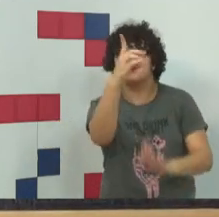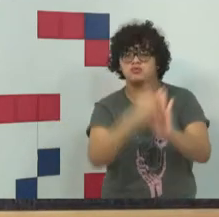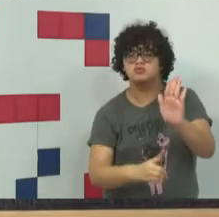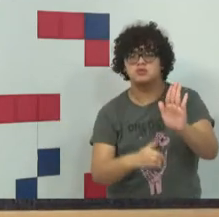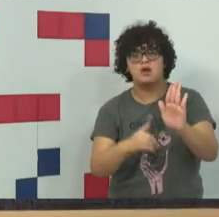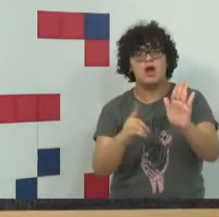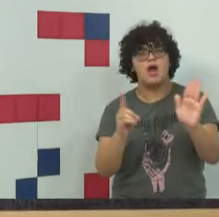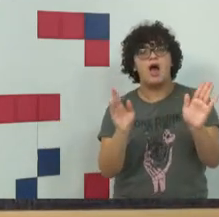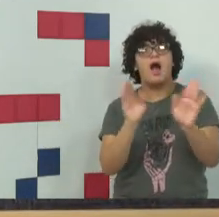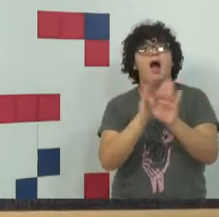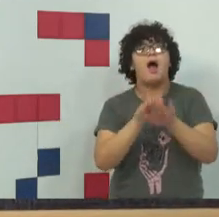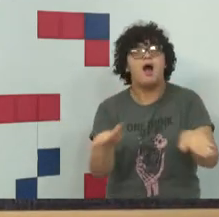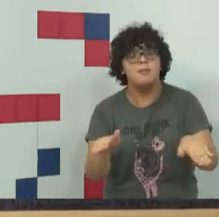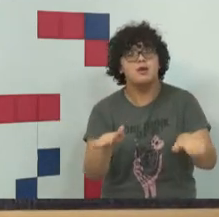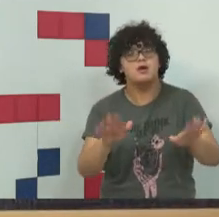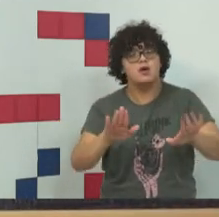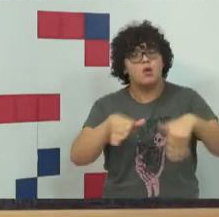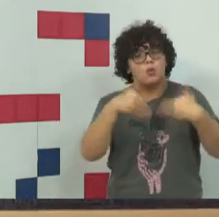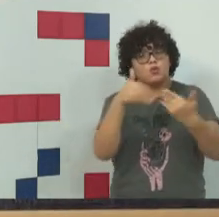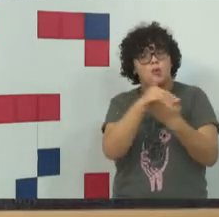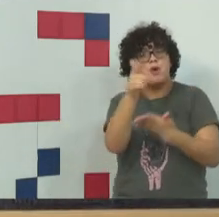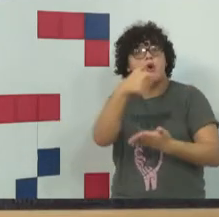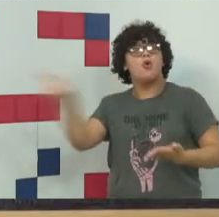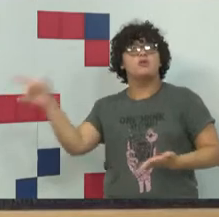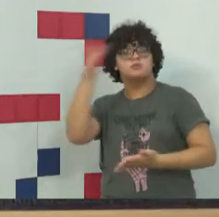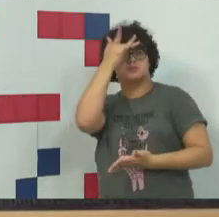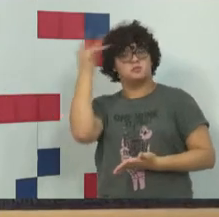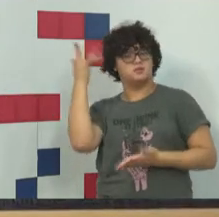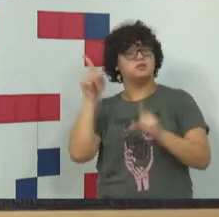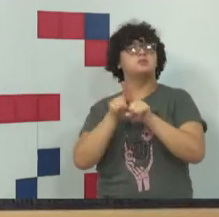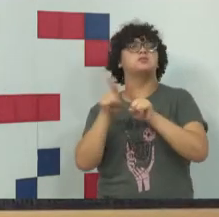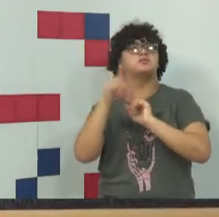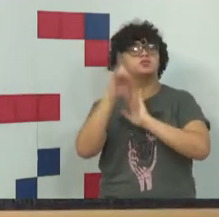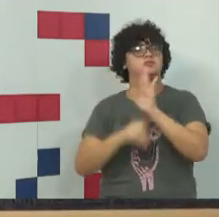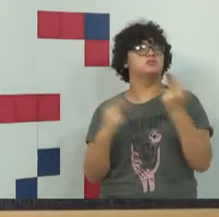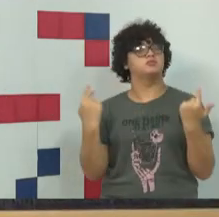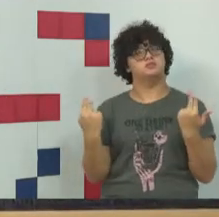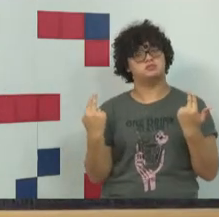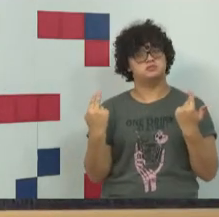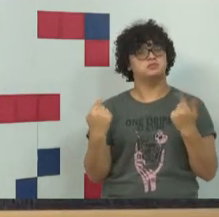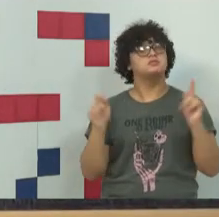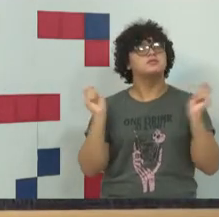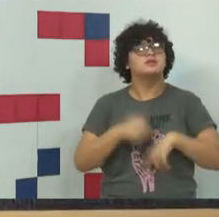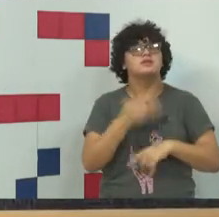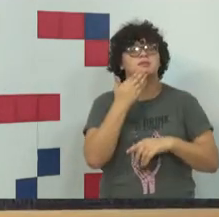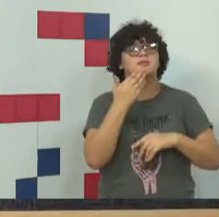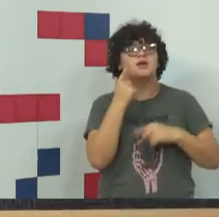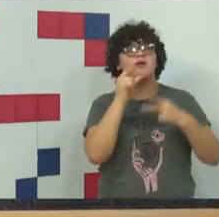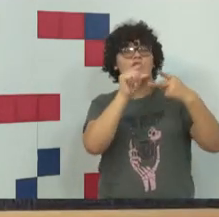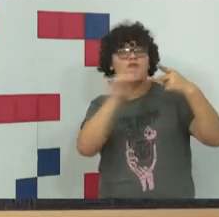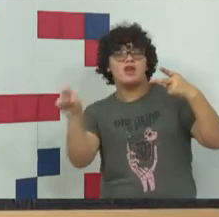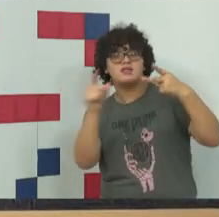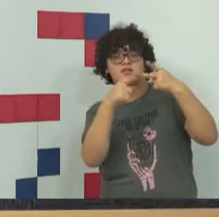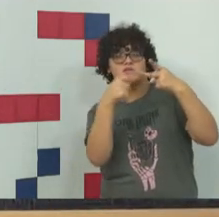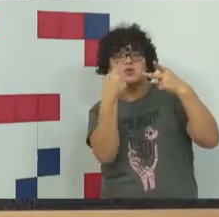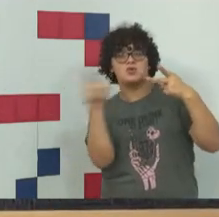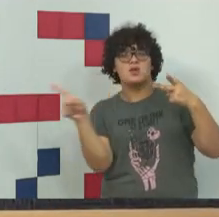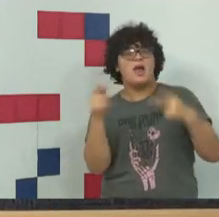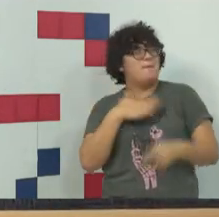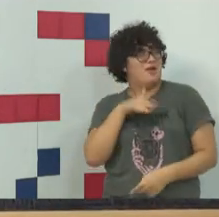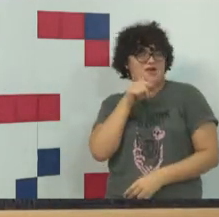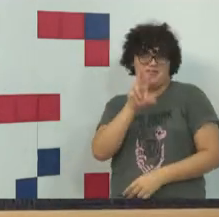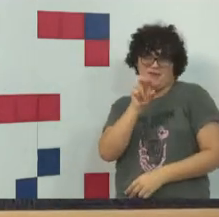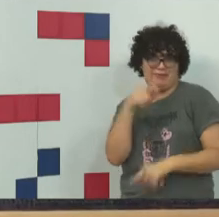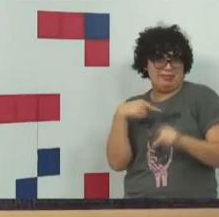termina quando começa o direito do outro. E uma outra frase que acho que todas as mães, minha avó